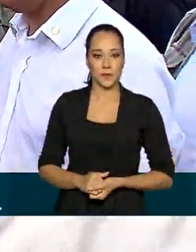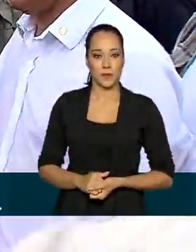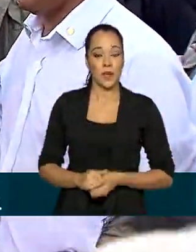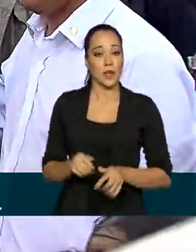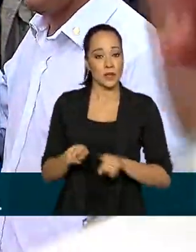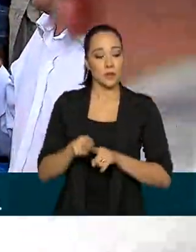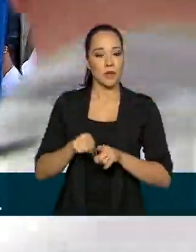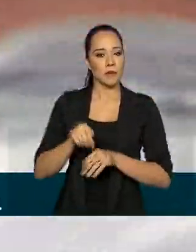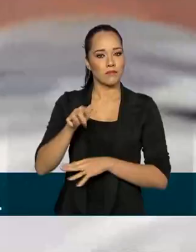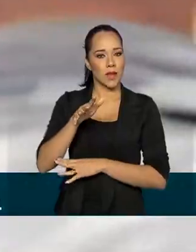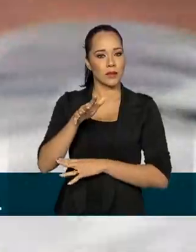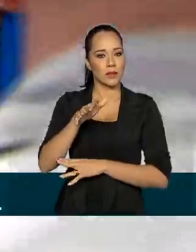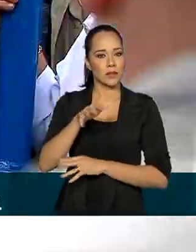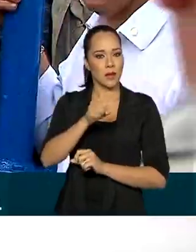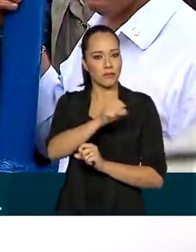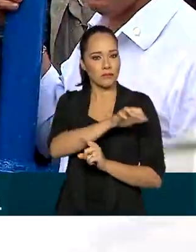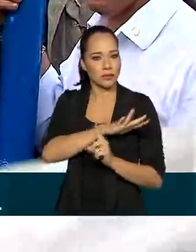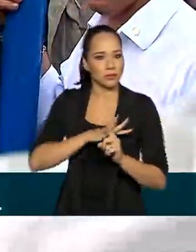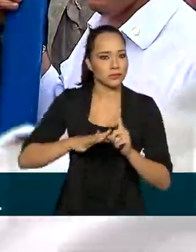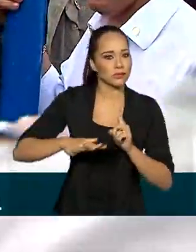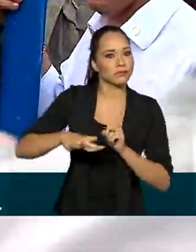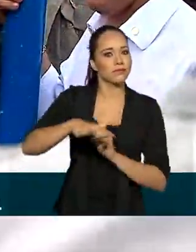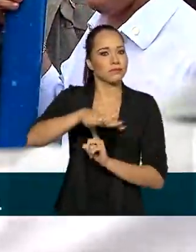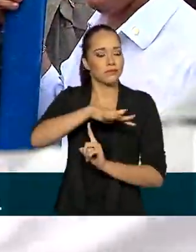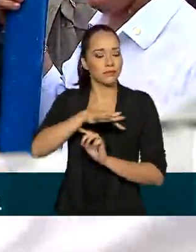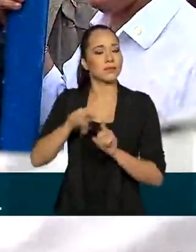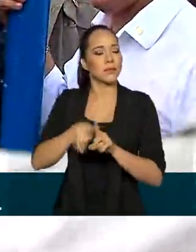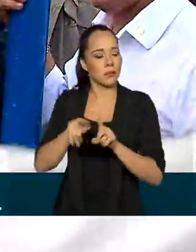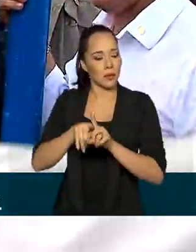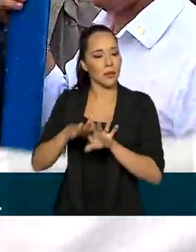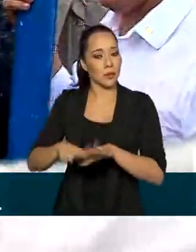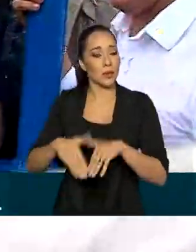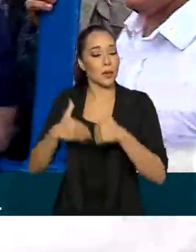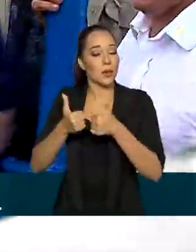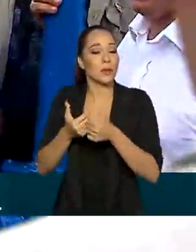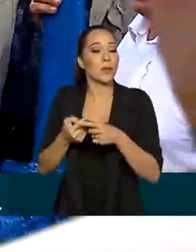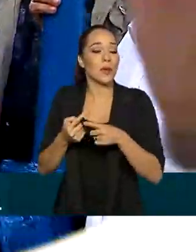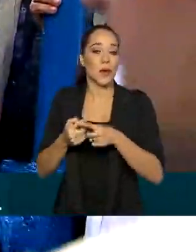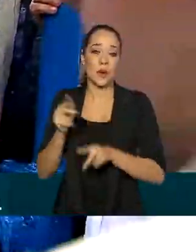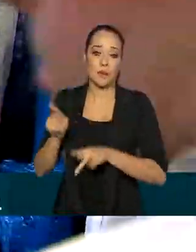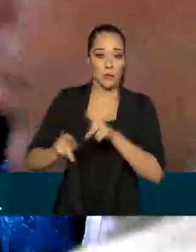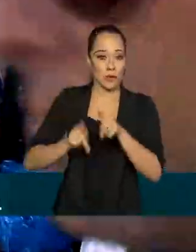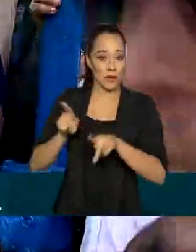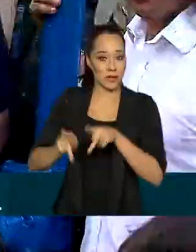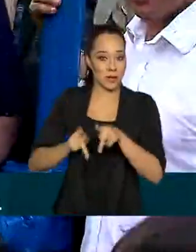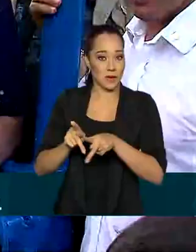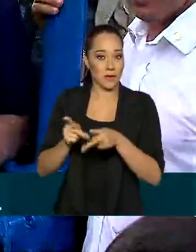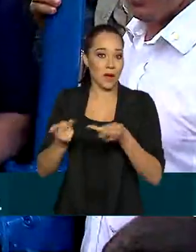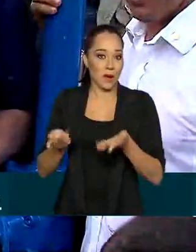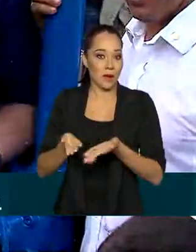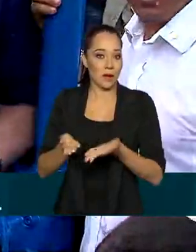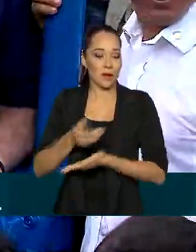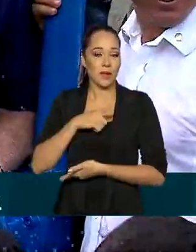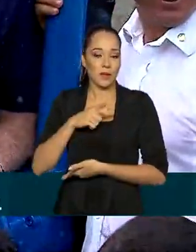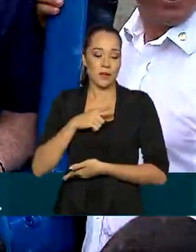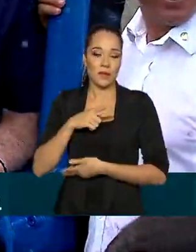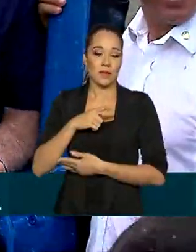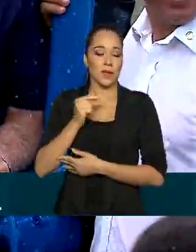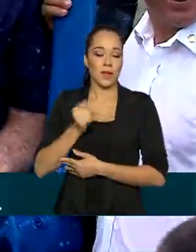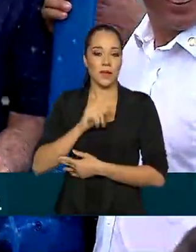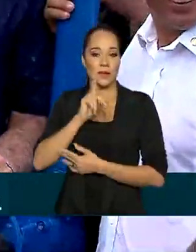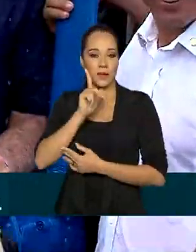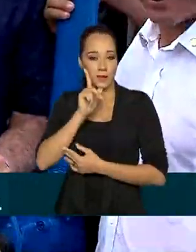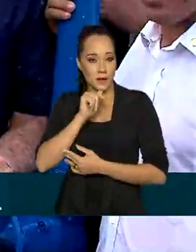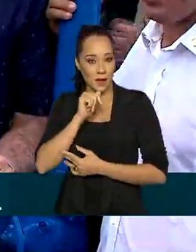questões ambientais também são bastante favorecidas quando a população dispõe de um serviço de